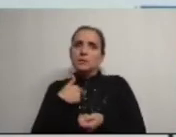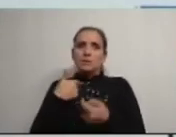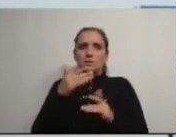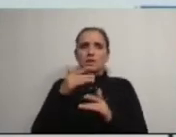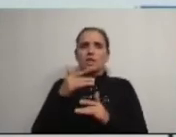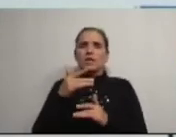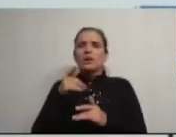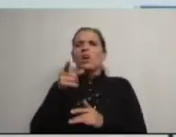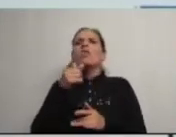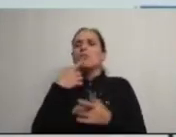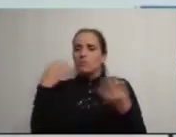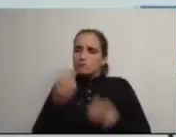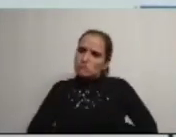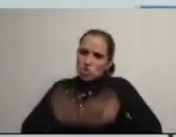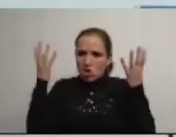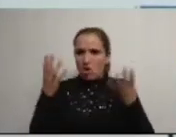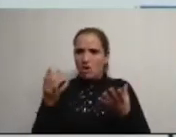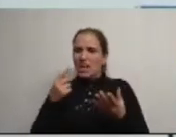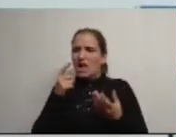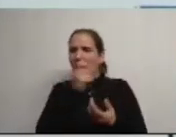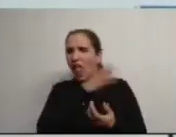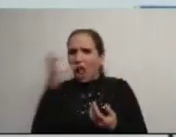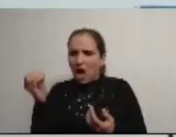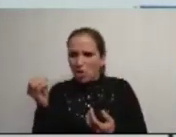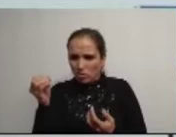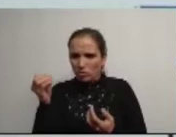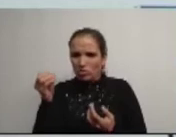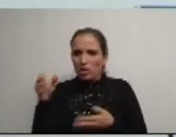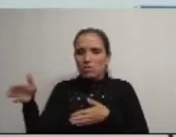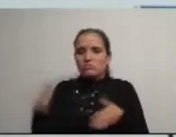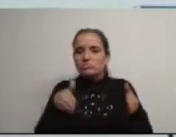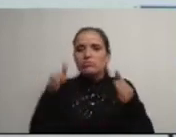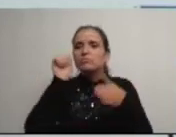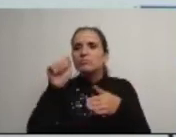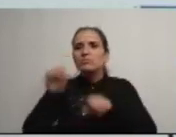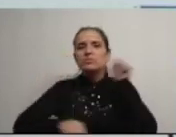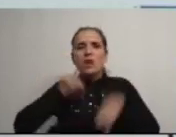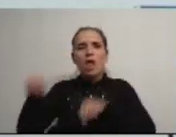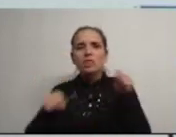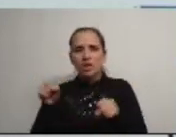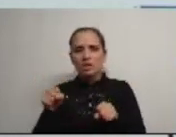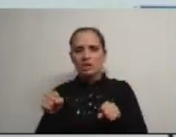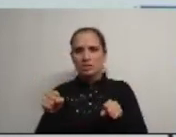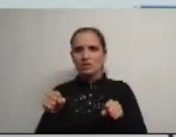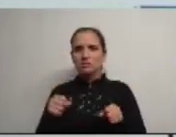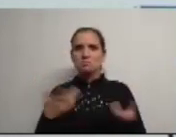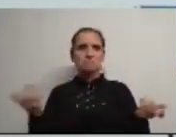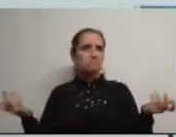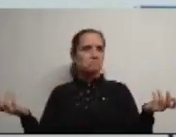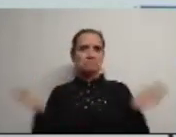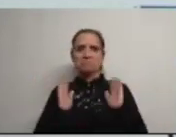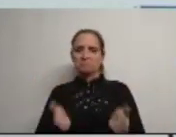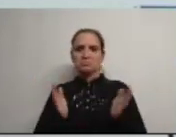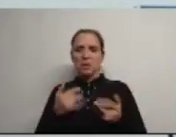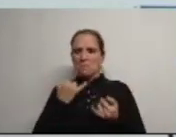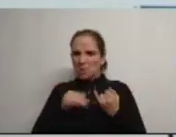finalmente disposto a assumir o clamoroso erro das inenarráveis vias cicláveis classificadas unanimemente como inúteis